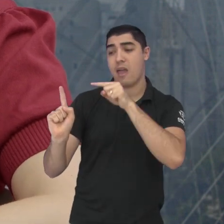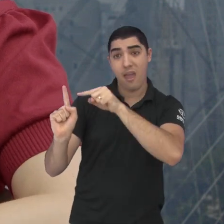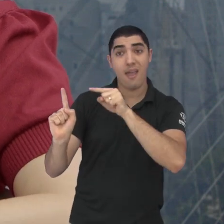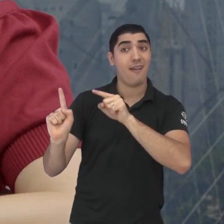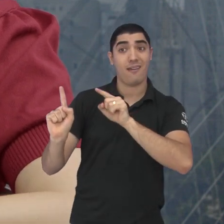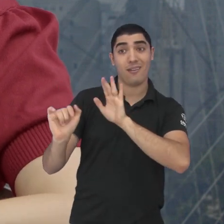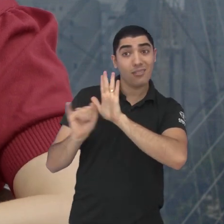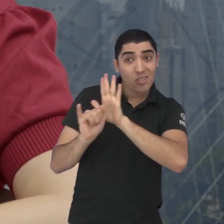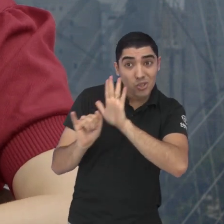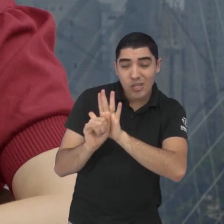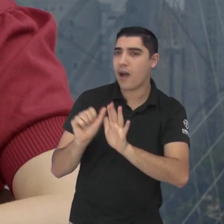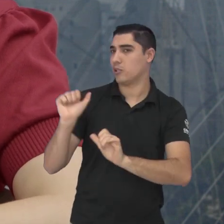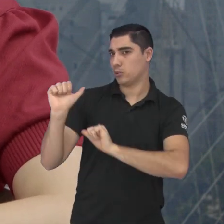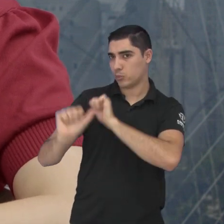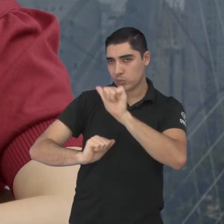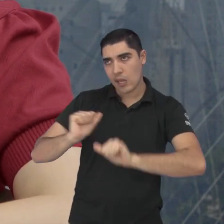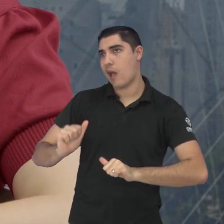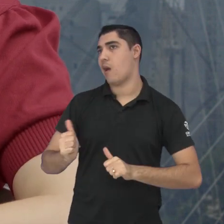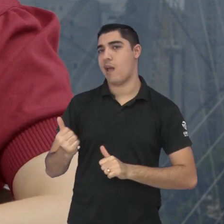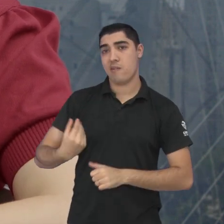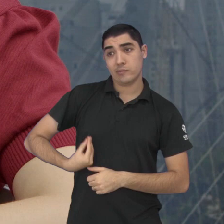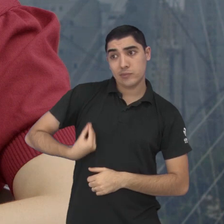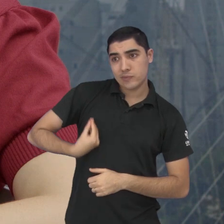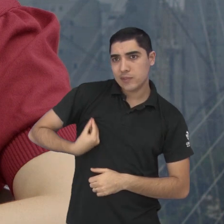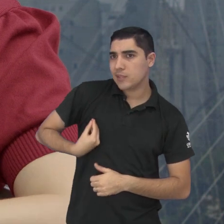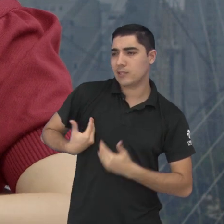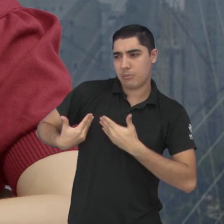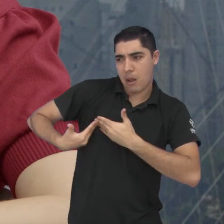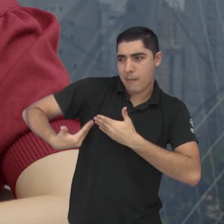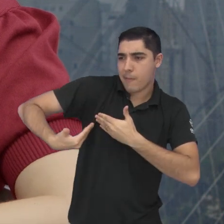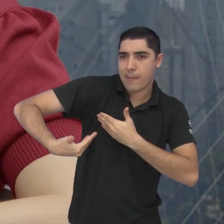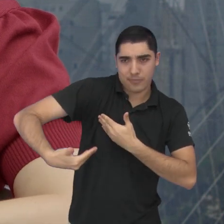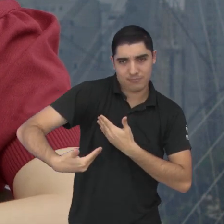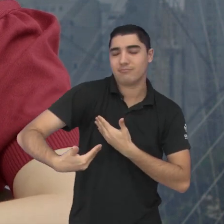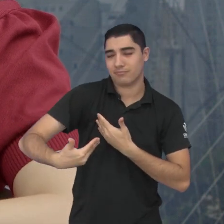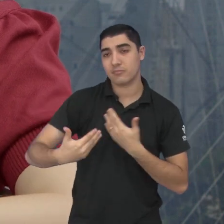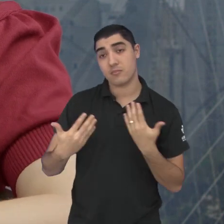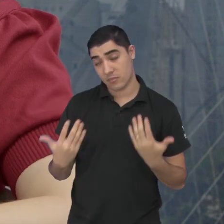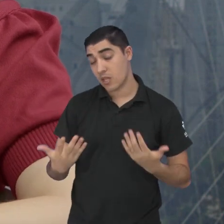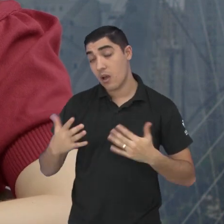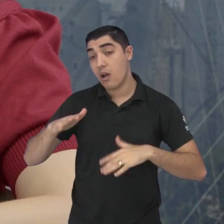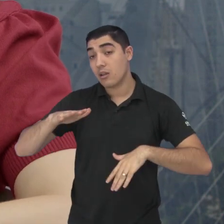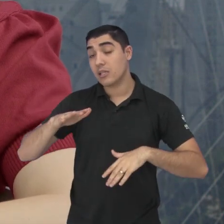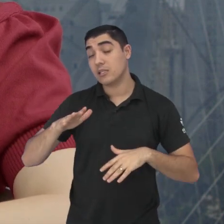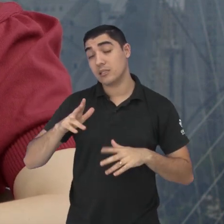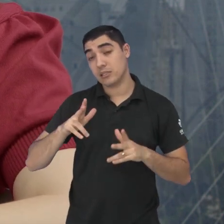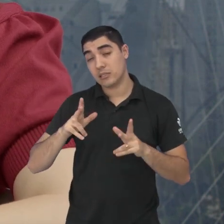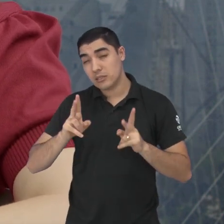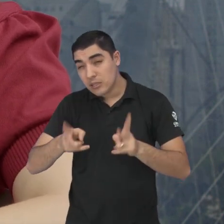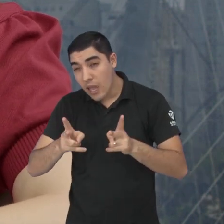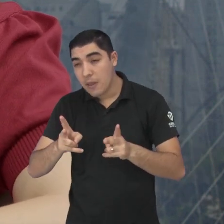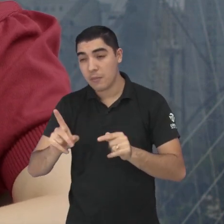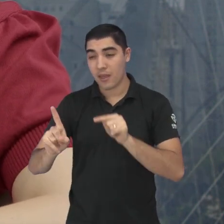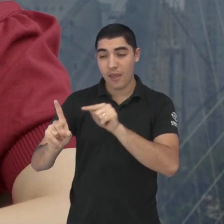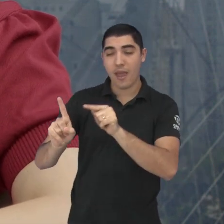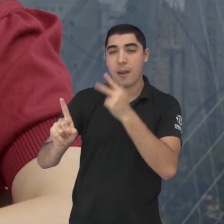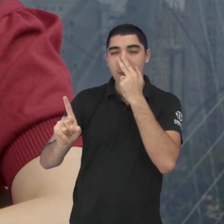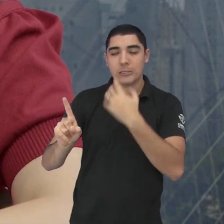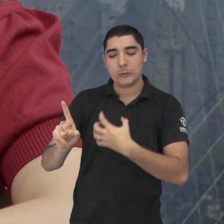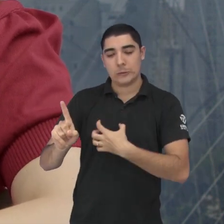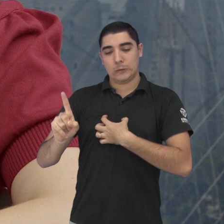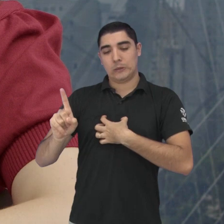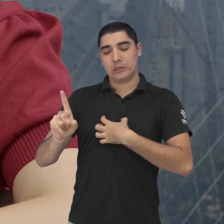identidade, a rotina, né? E aí, muitas vezes, a culpa acompanha essa mãe, sim,